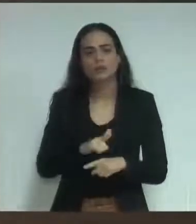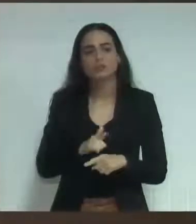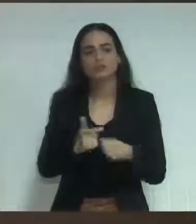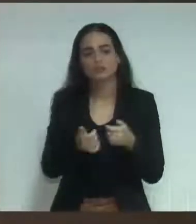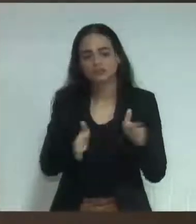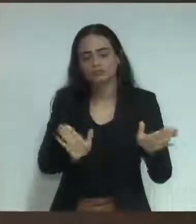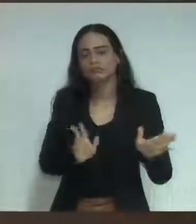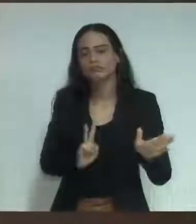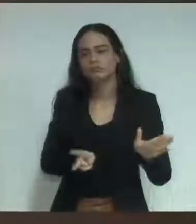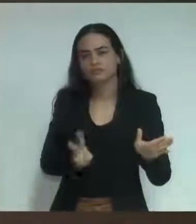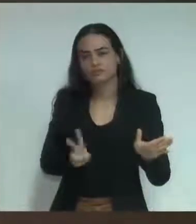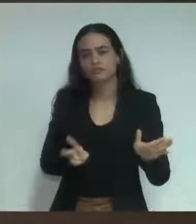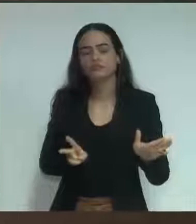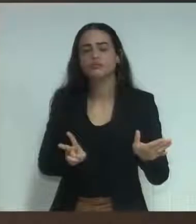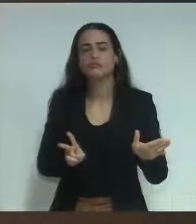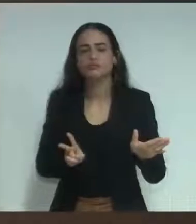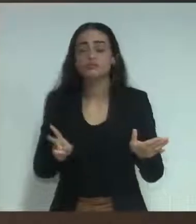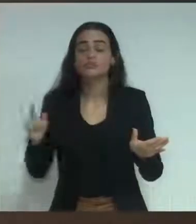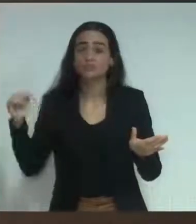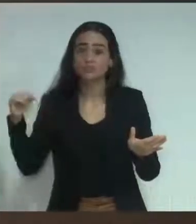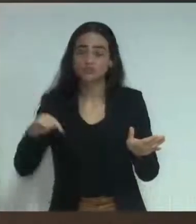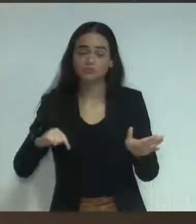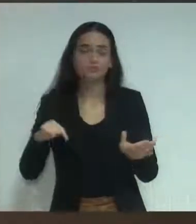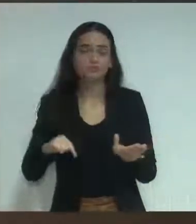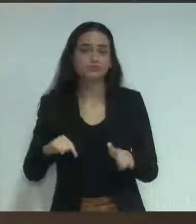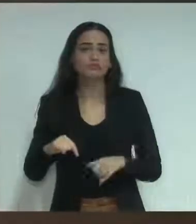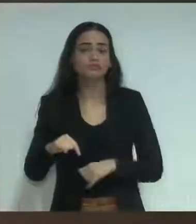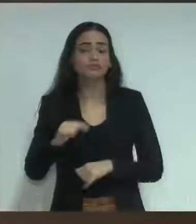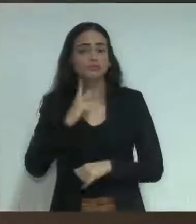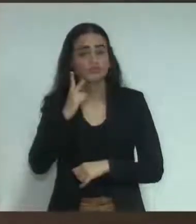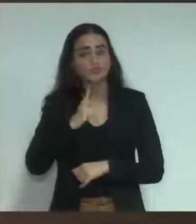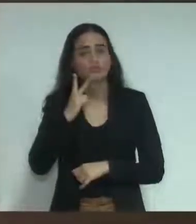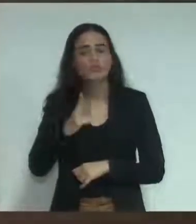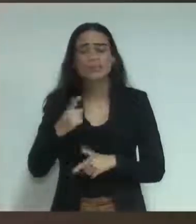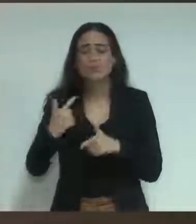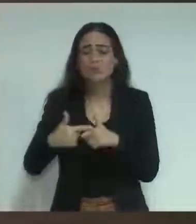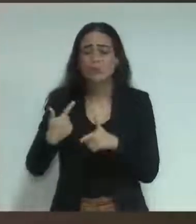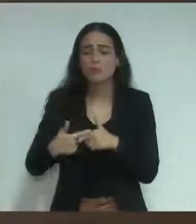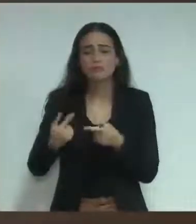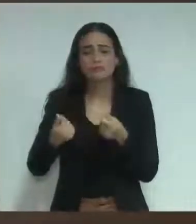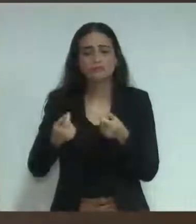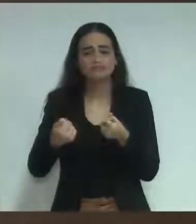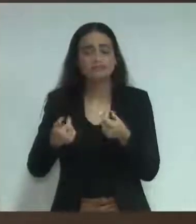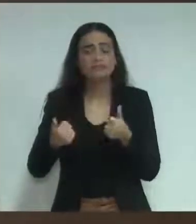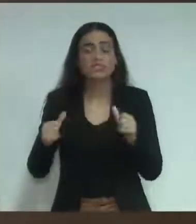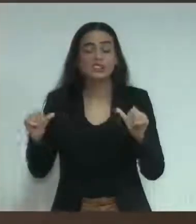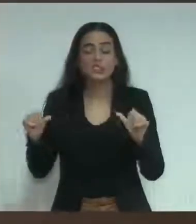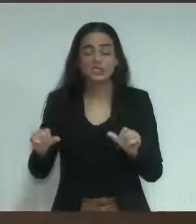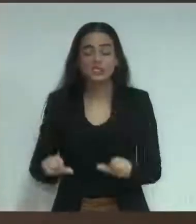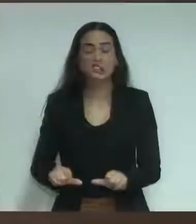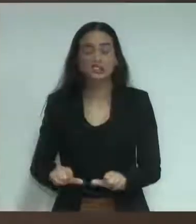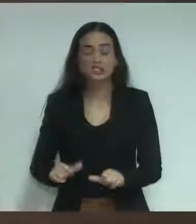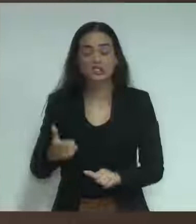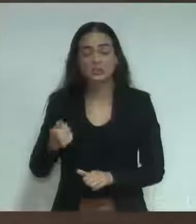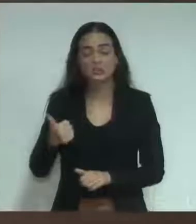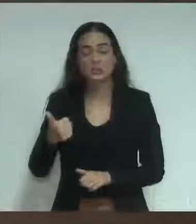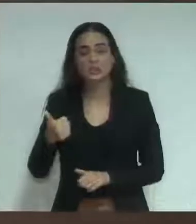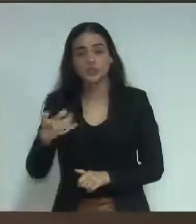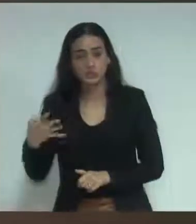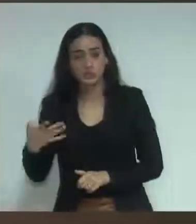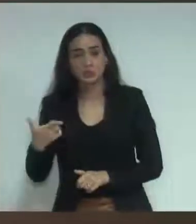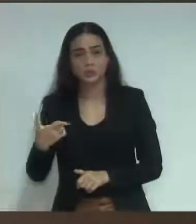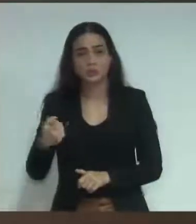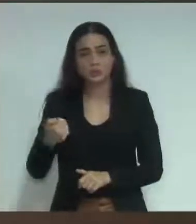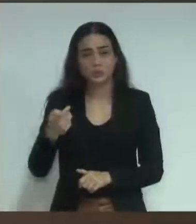críticos financeiramente, porque já passou a nossa cidade, que foi justamente nesse período, 2014, 2015, então isso a gente tem que